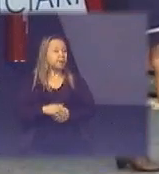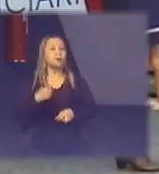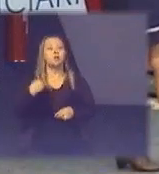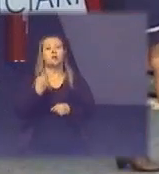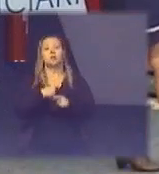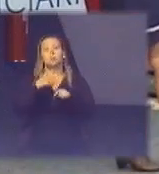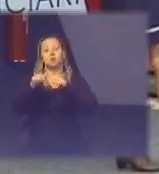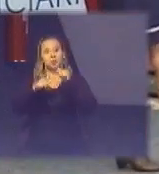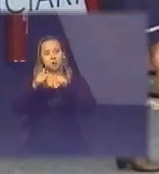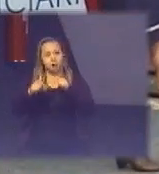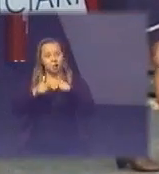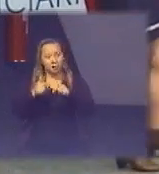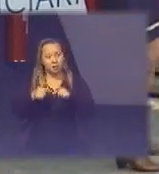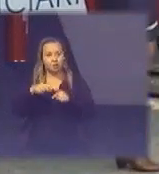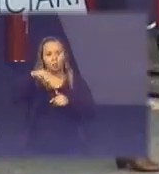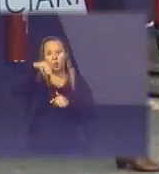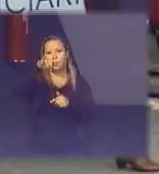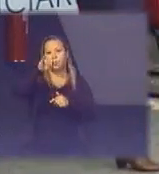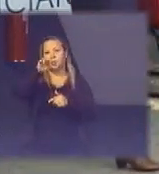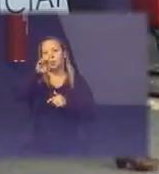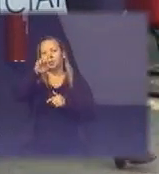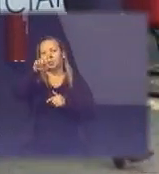mineração de dados e a mineração urbana